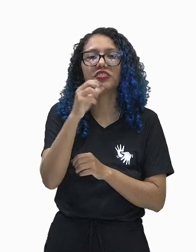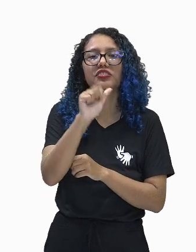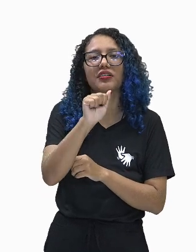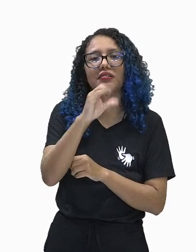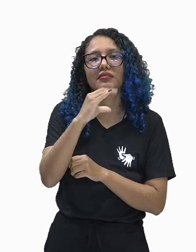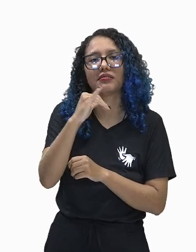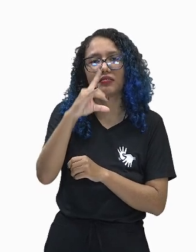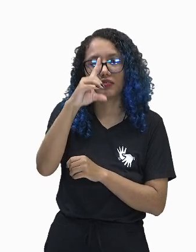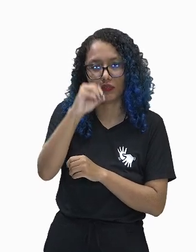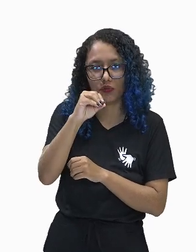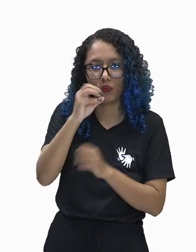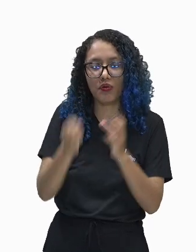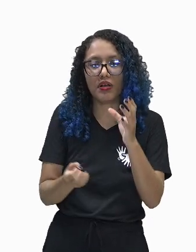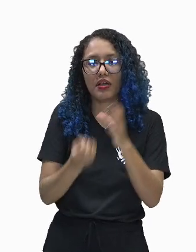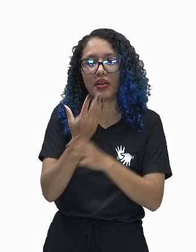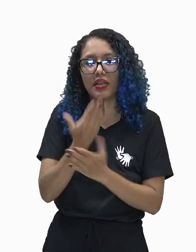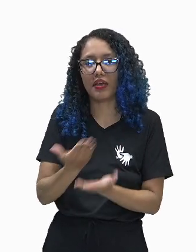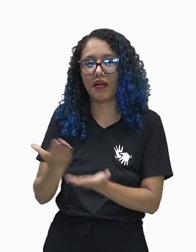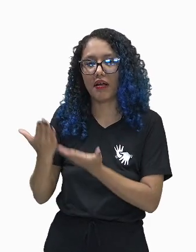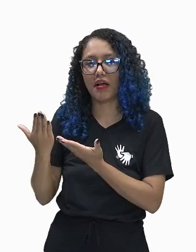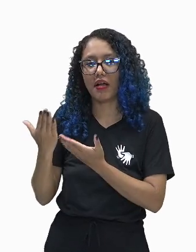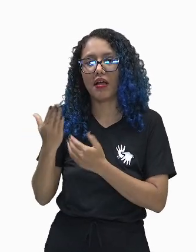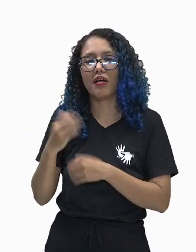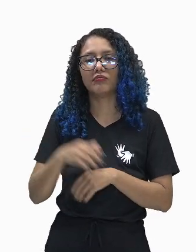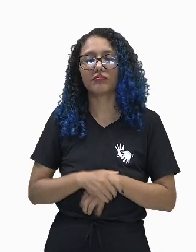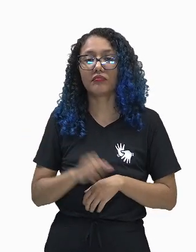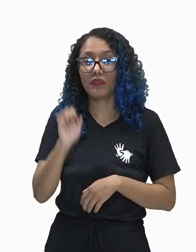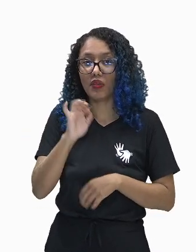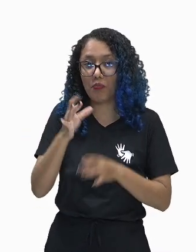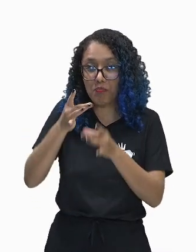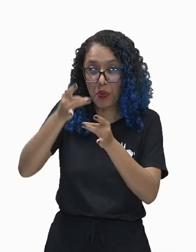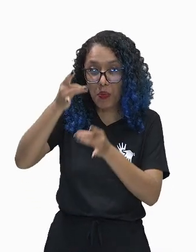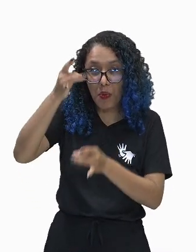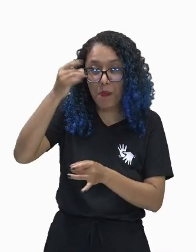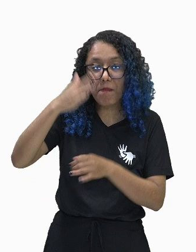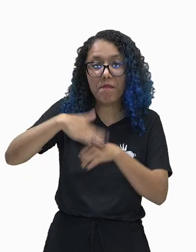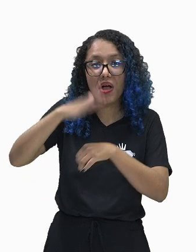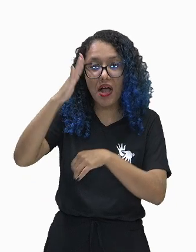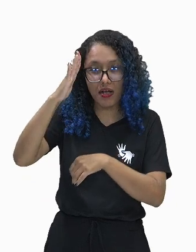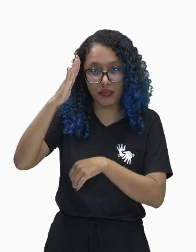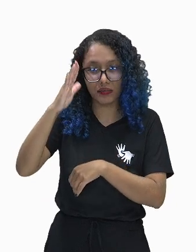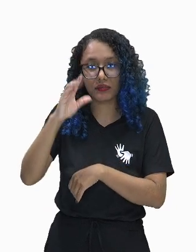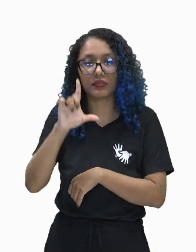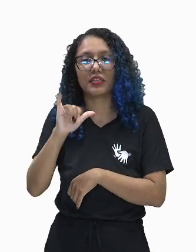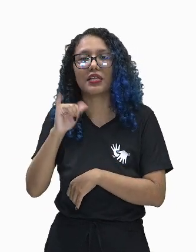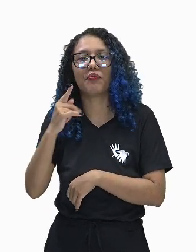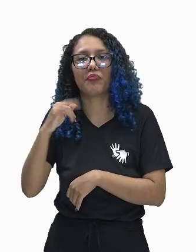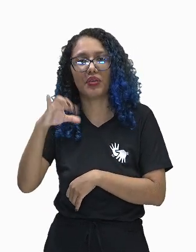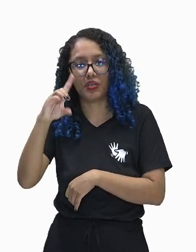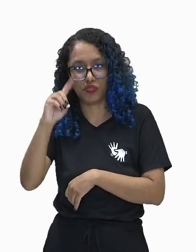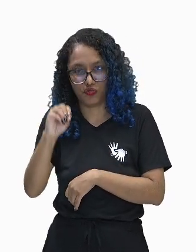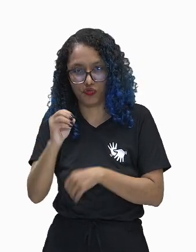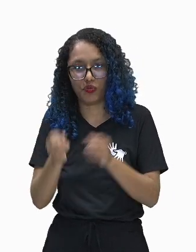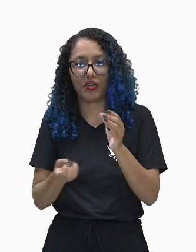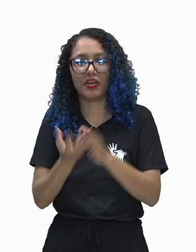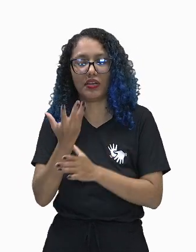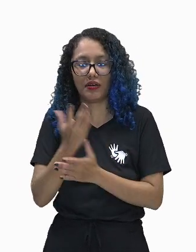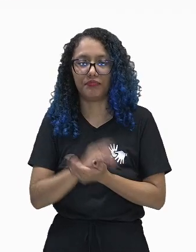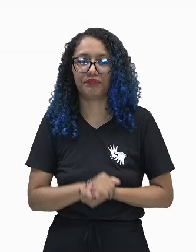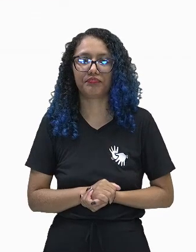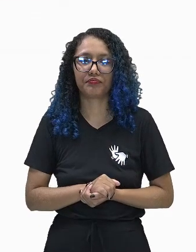que é esse lipídio que está sendo apresentado para vocês ao lado. Para darmos continuidade,